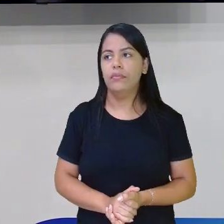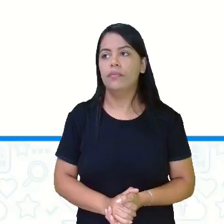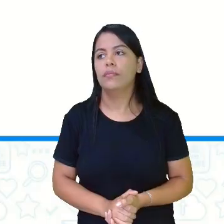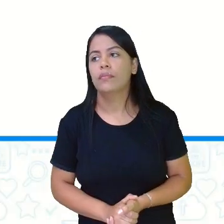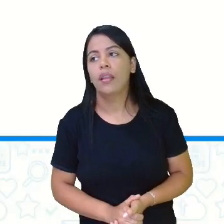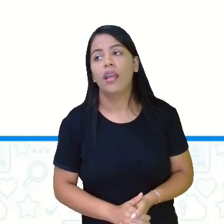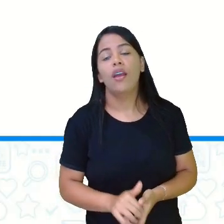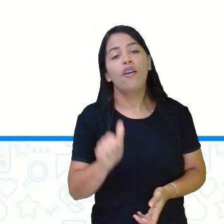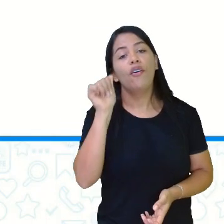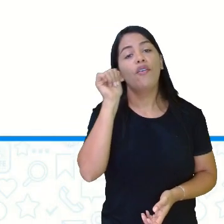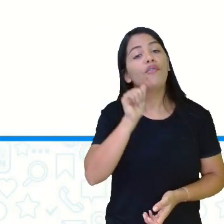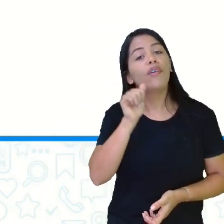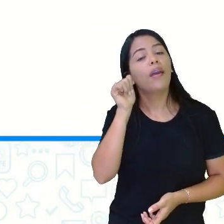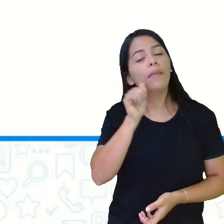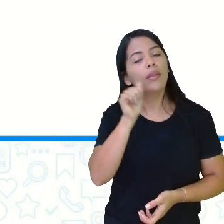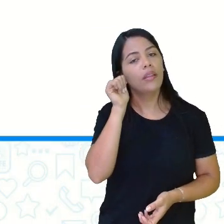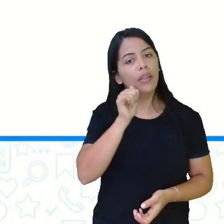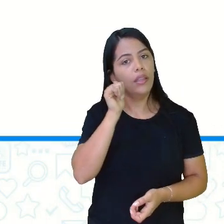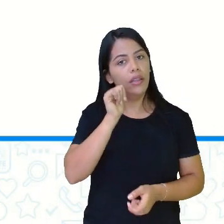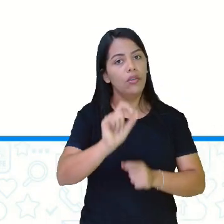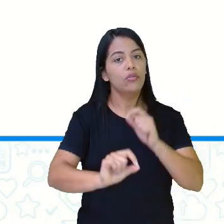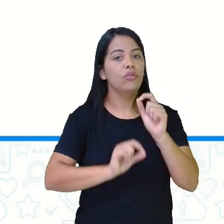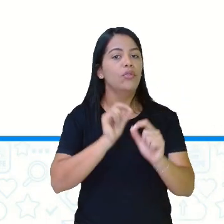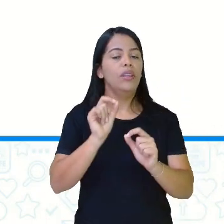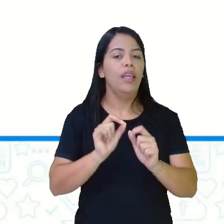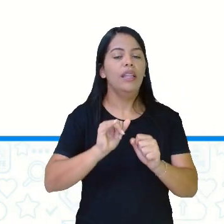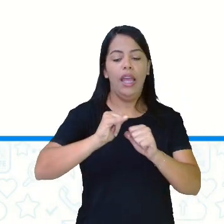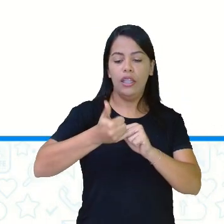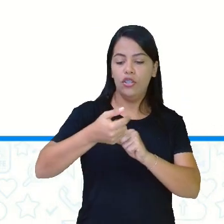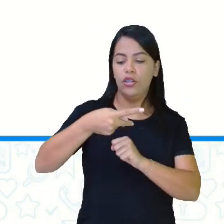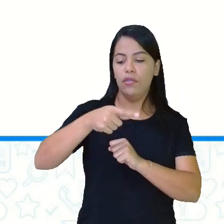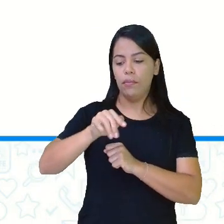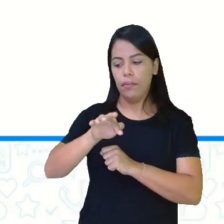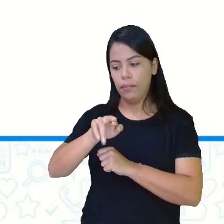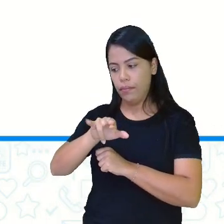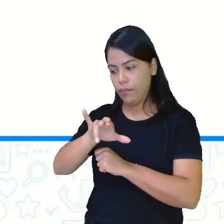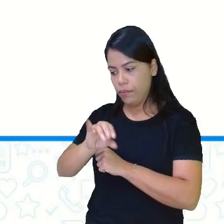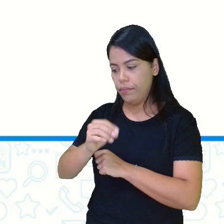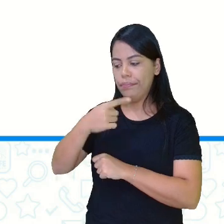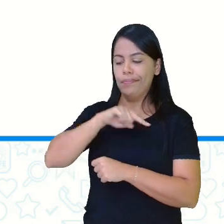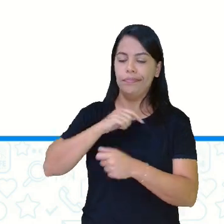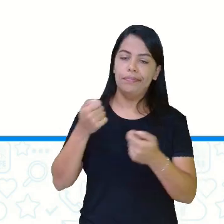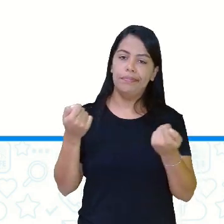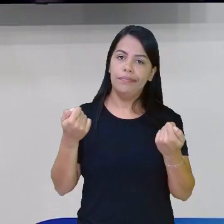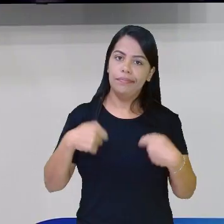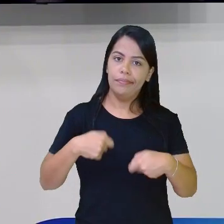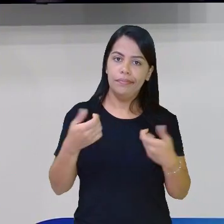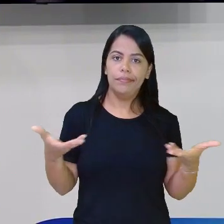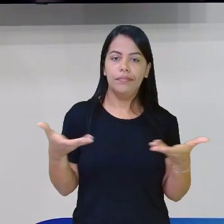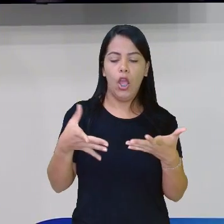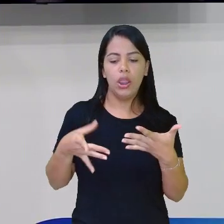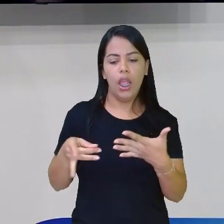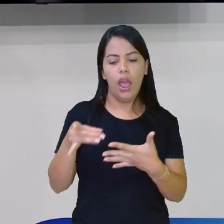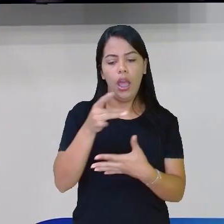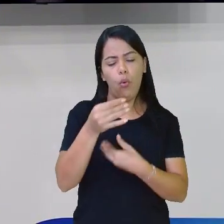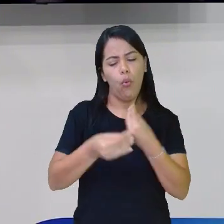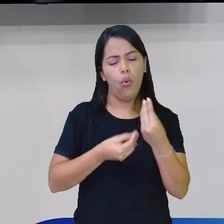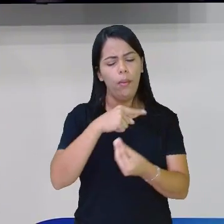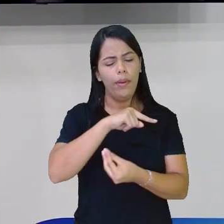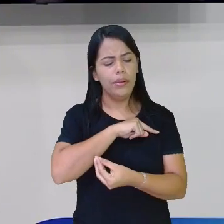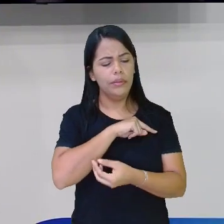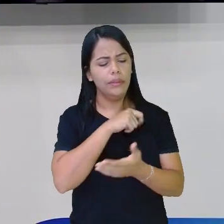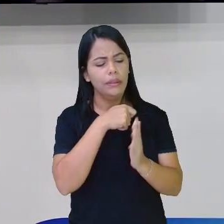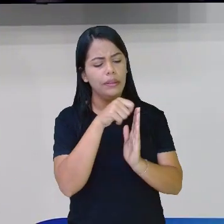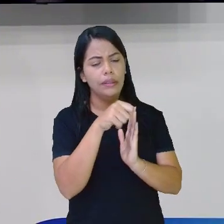Feminino de adjetivos pátrios. Agora a gente vai observar isso detalhadamente. Como é que a gente escreve o